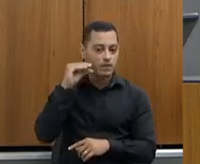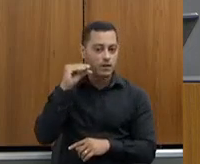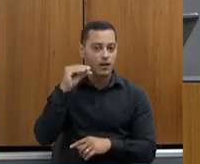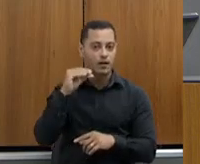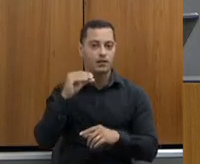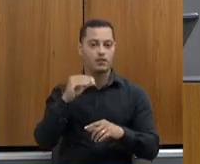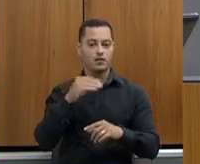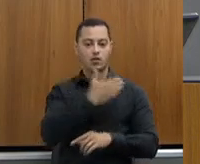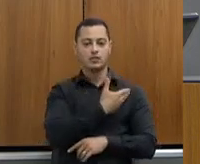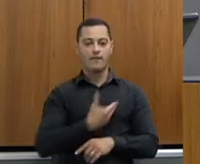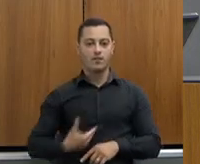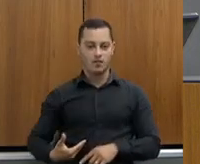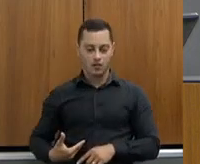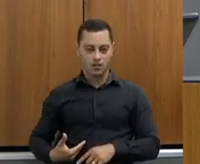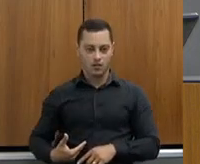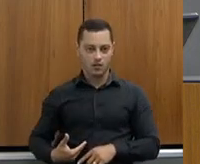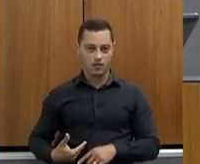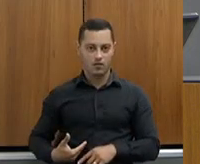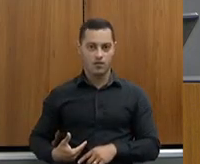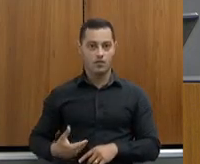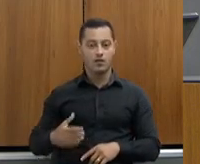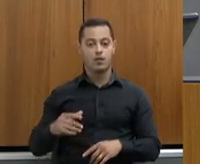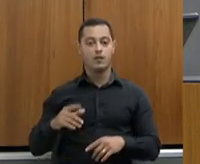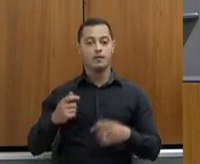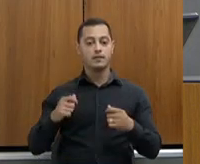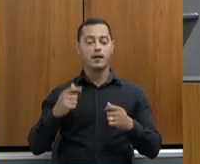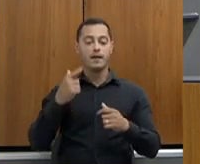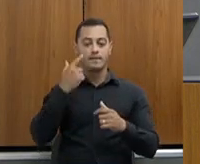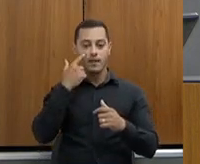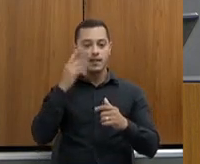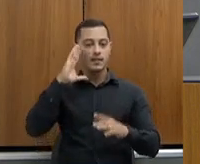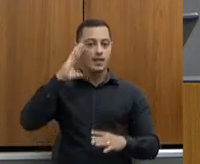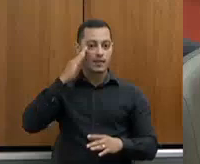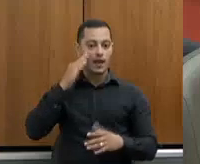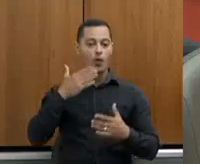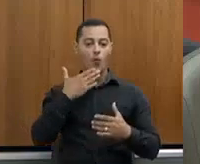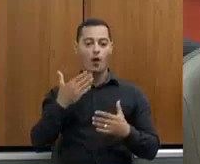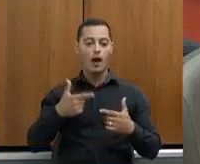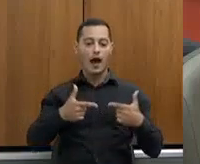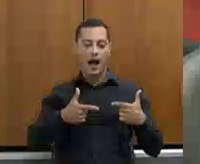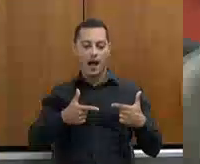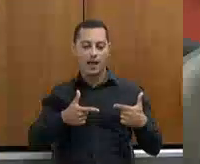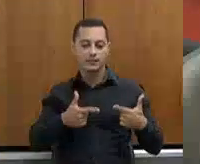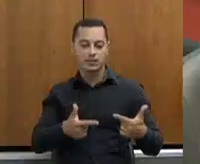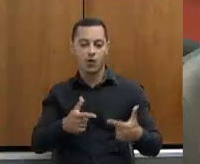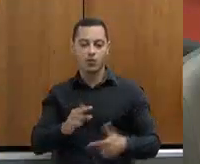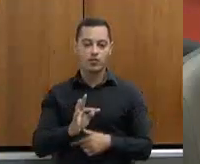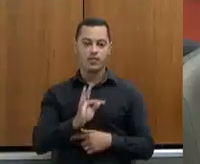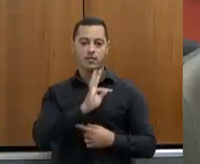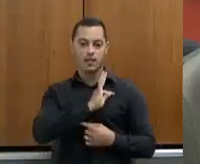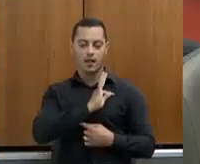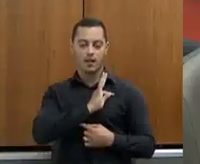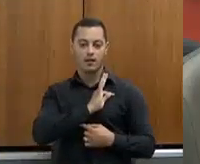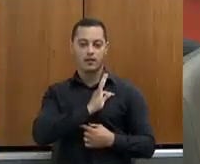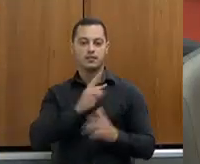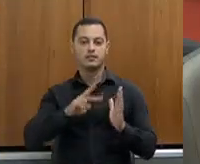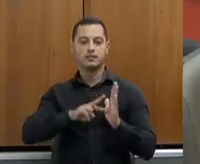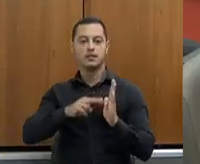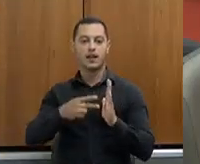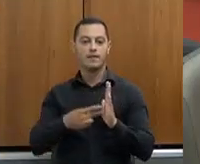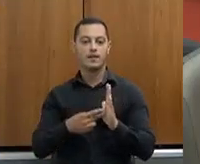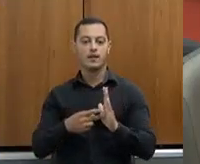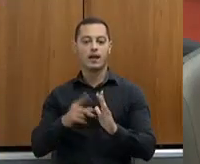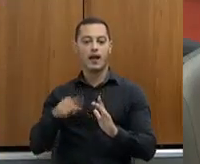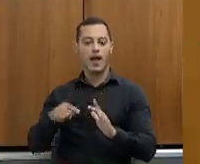IMA, quanto que essa ação técnica significa em dividendos no cofre